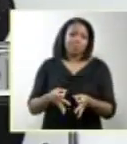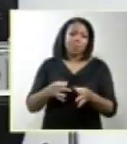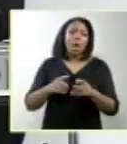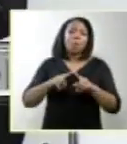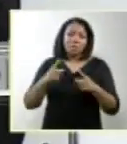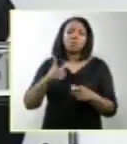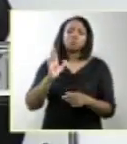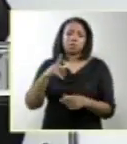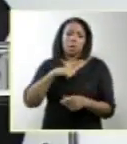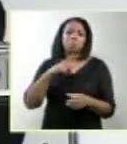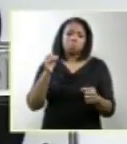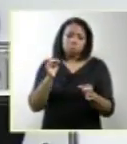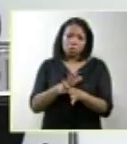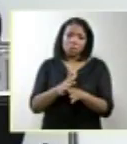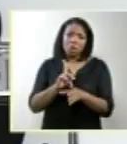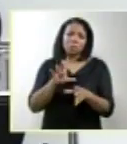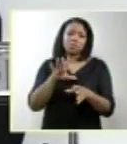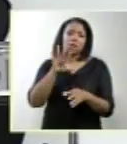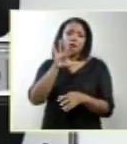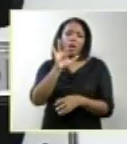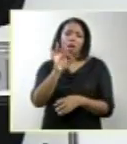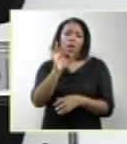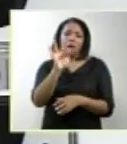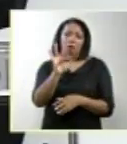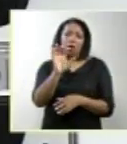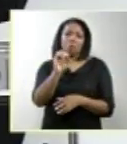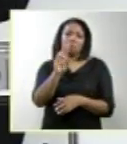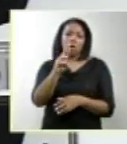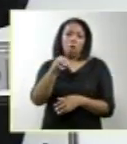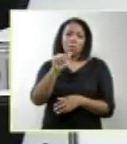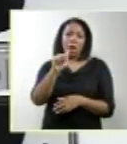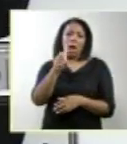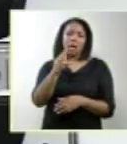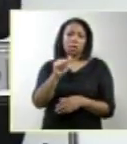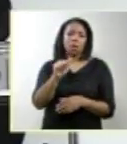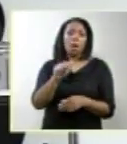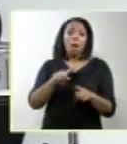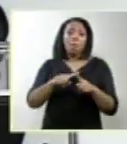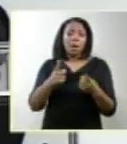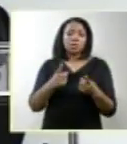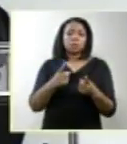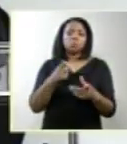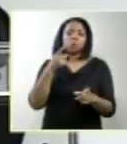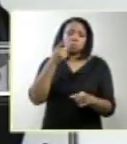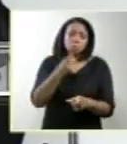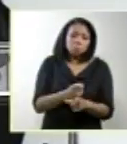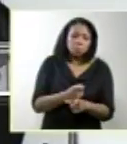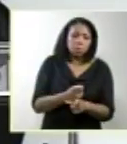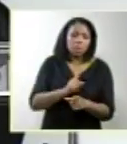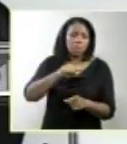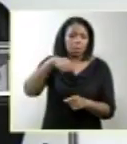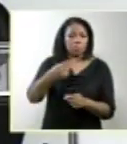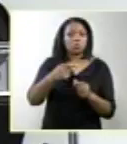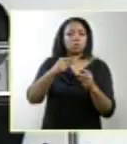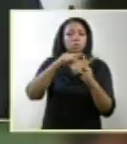borboleta já não tão bem formada. Então, nós podemos suspeitar pelo diagnóstico facilmente no primeiro trimestre de gestação.